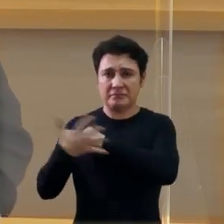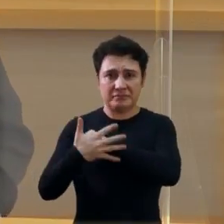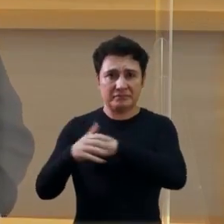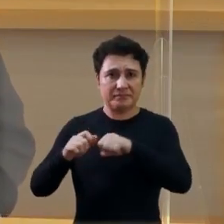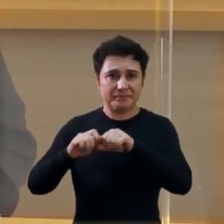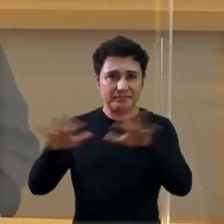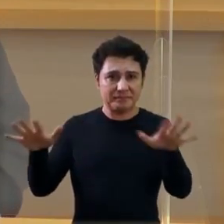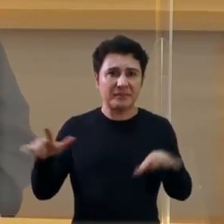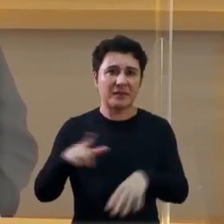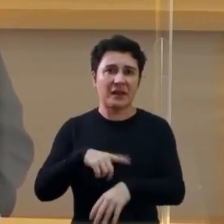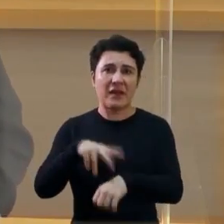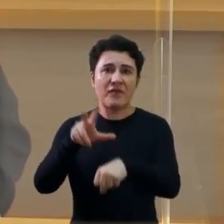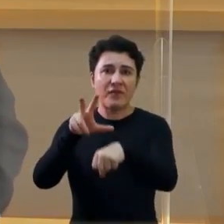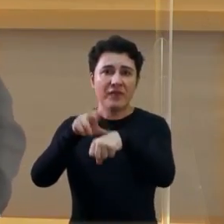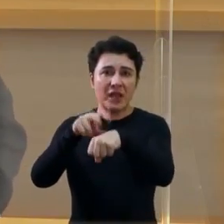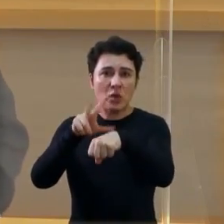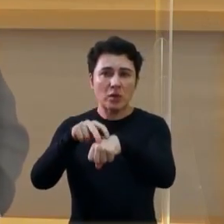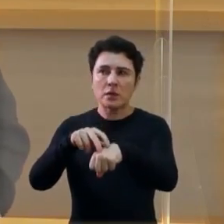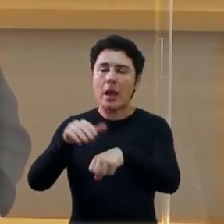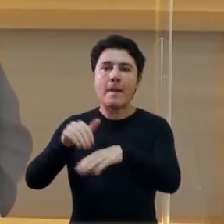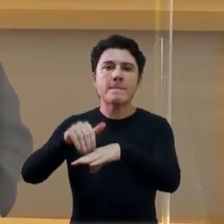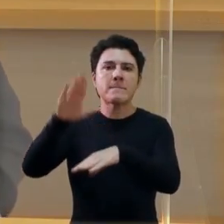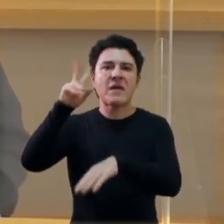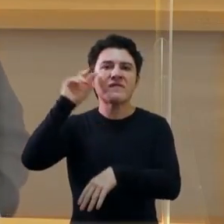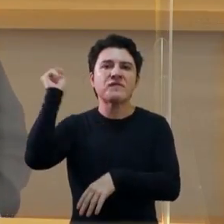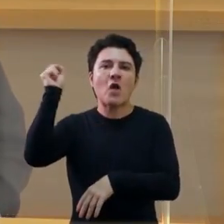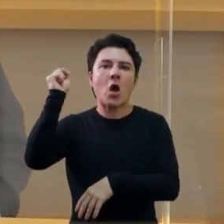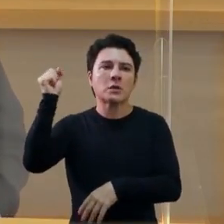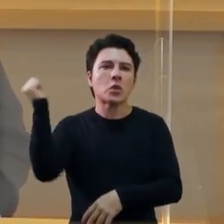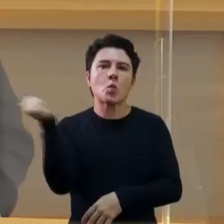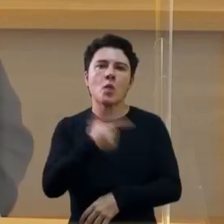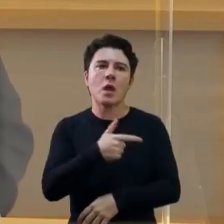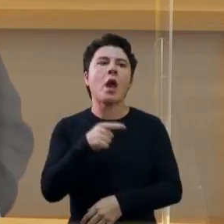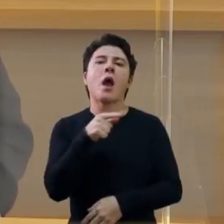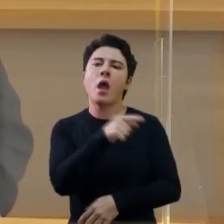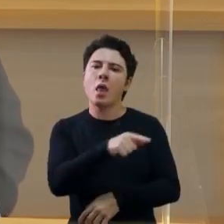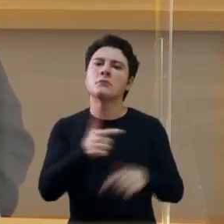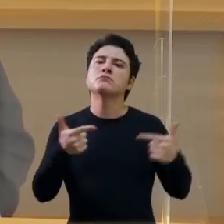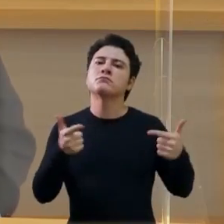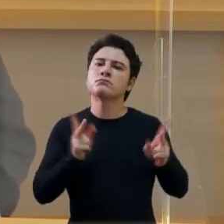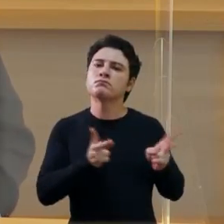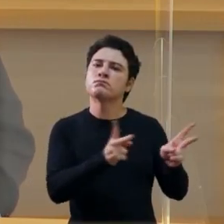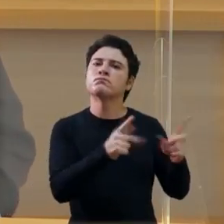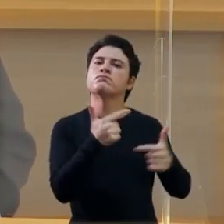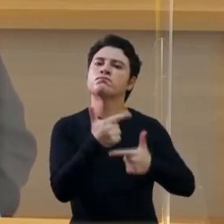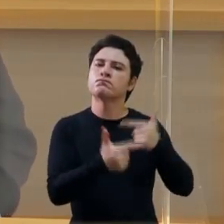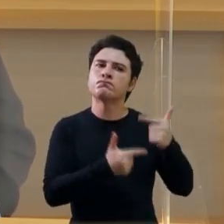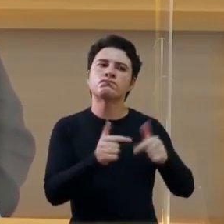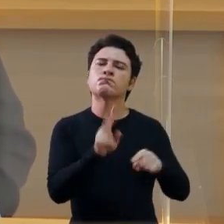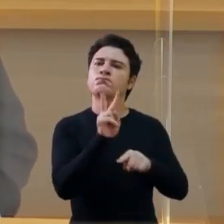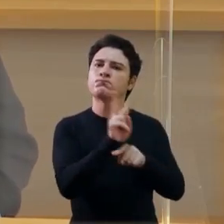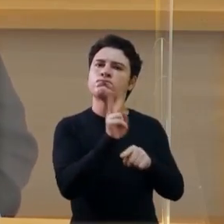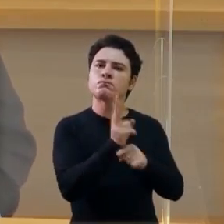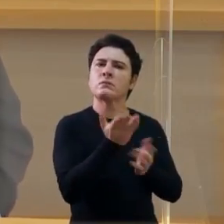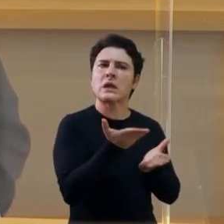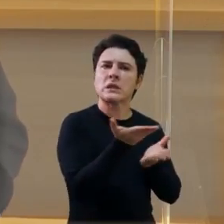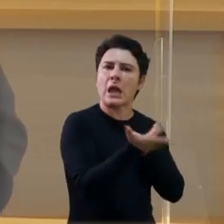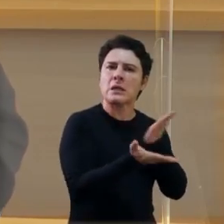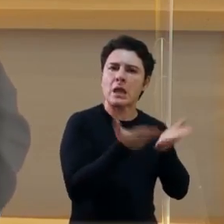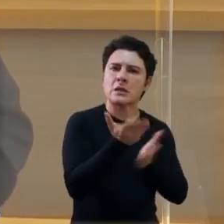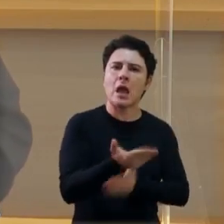com esse vírus mais violento ainda, contaminando, eles estão lá na frente, cuidando, tratando,